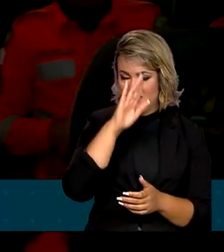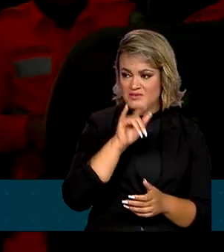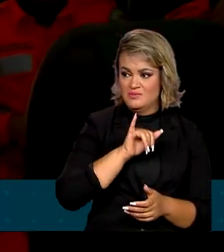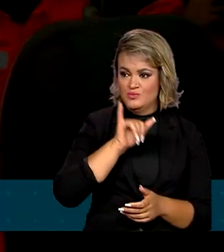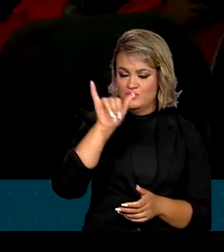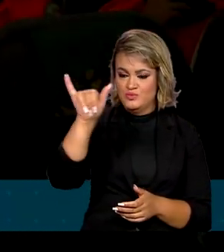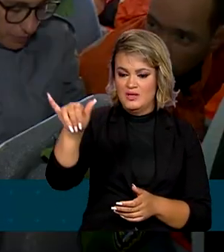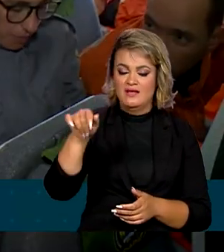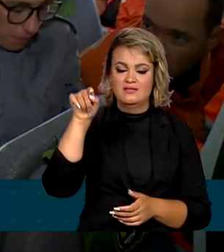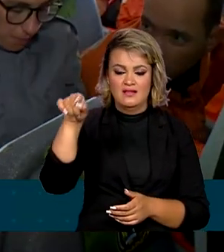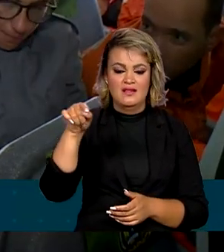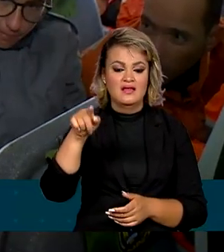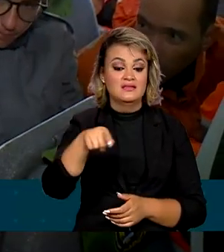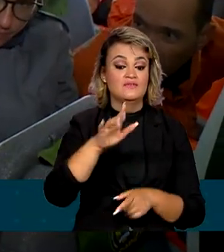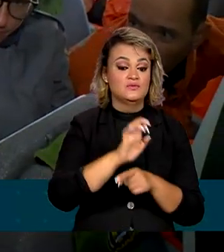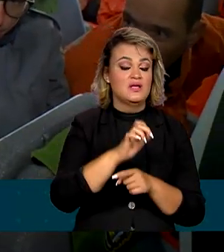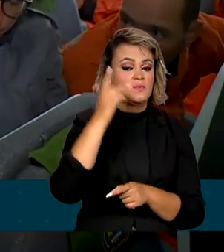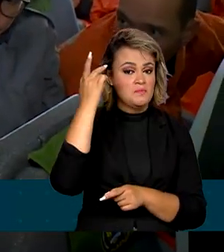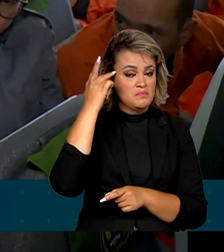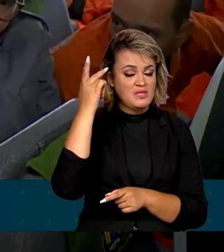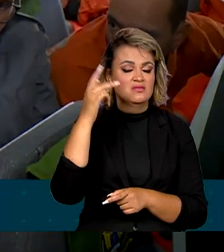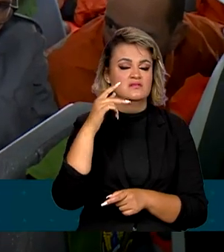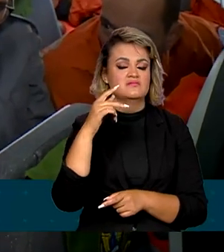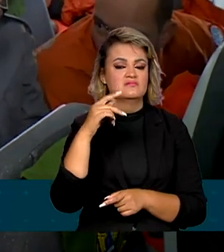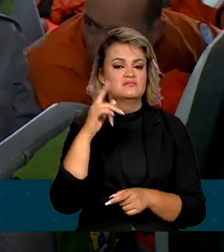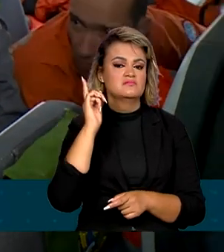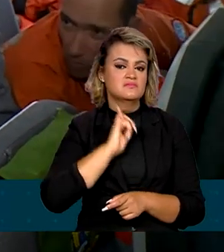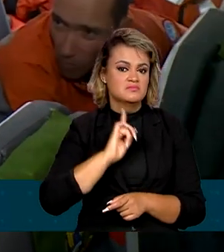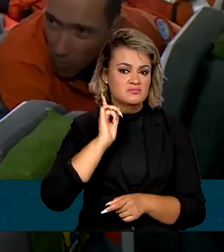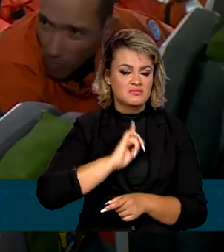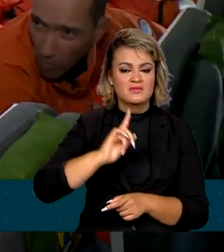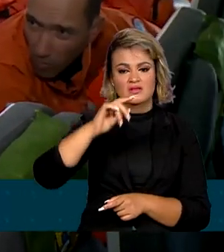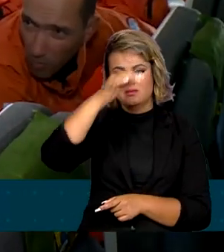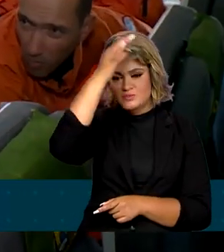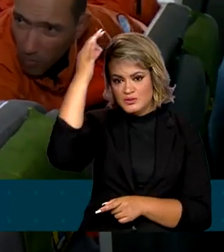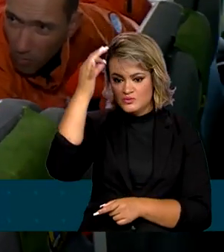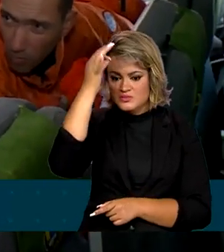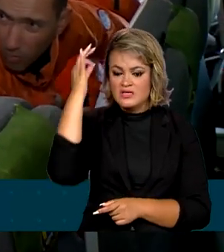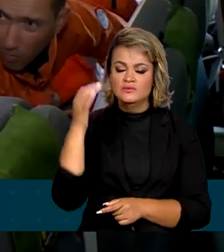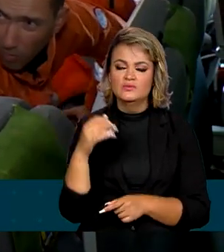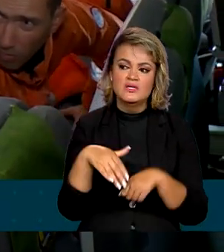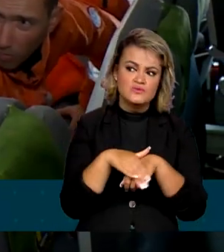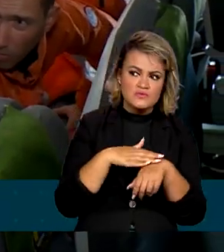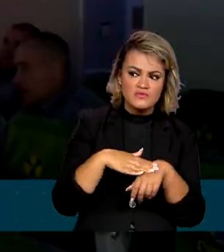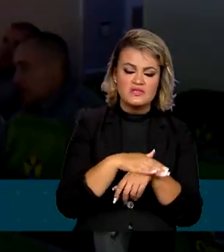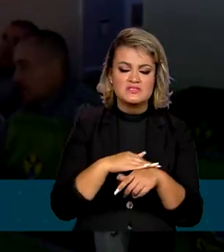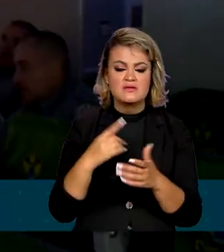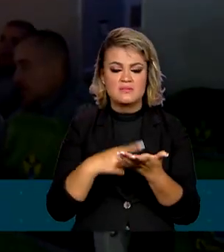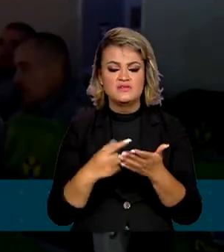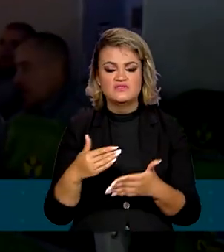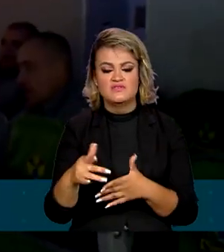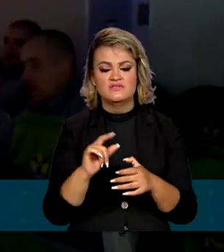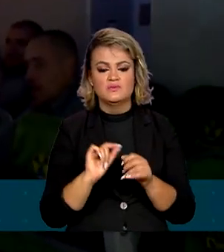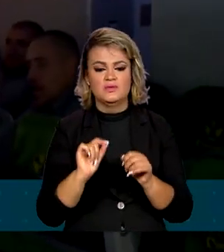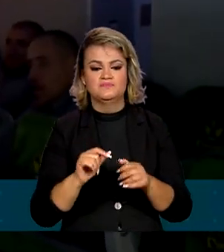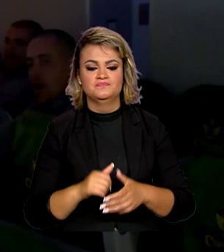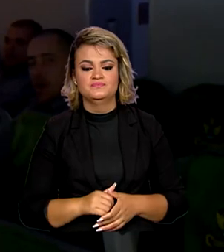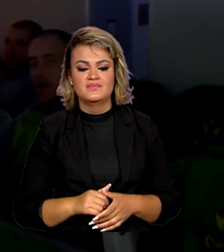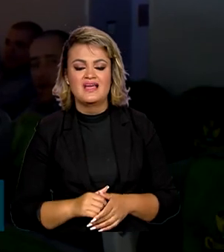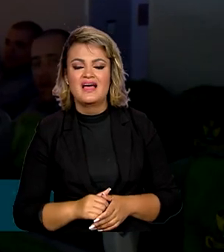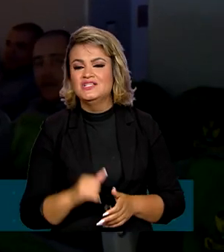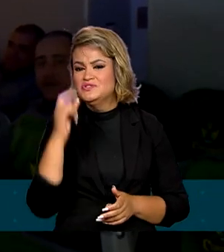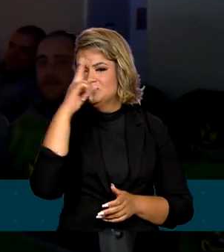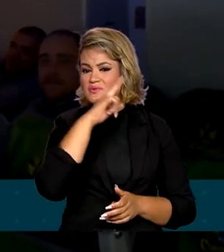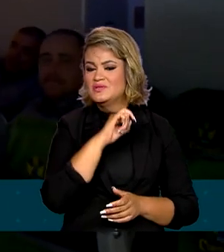militares de São Paulo, Minas Gerais e Espírito Santo acertaram detalhes da ação conjunta. A grande dificuldade nossa é